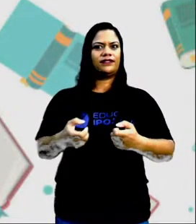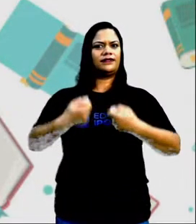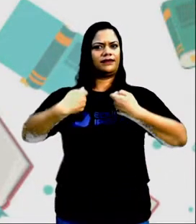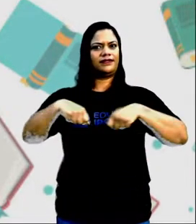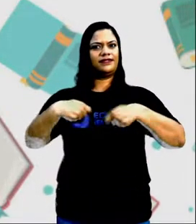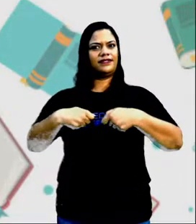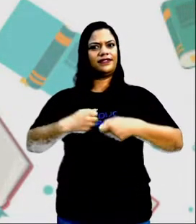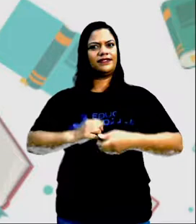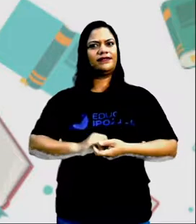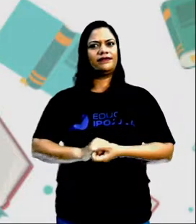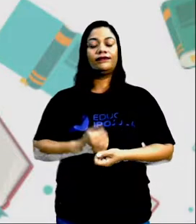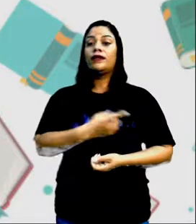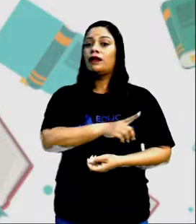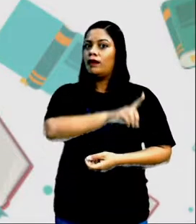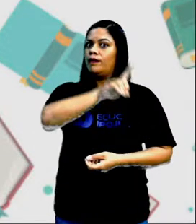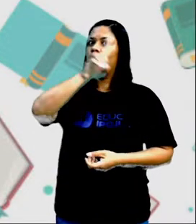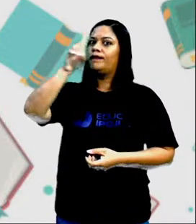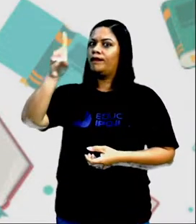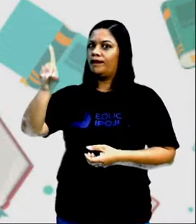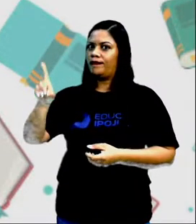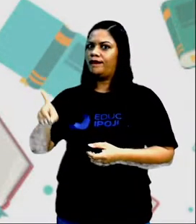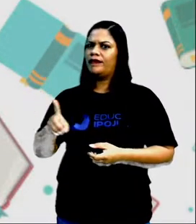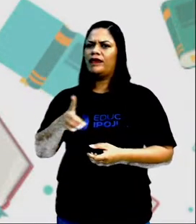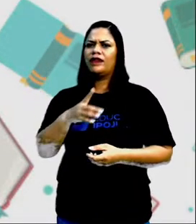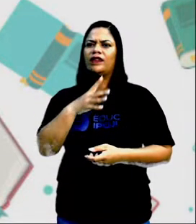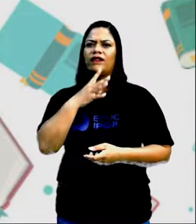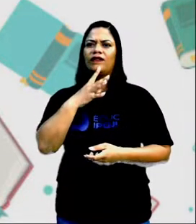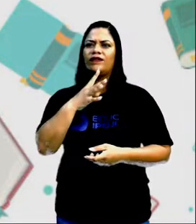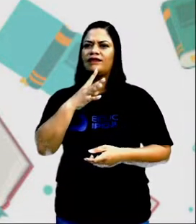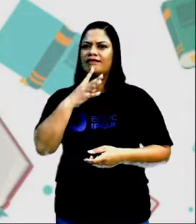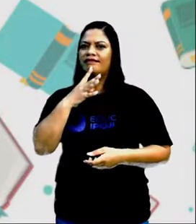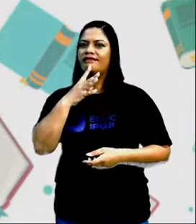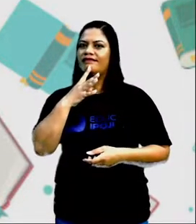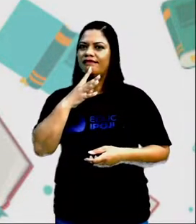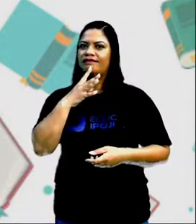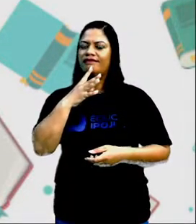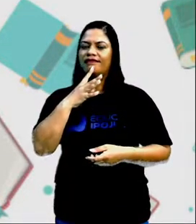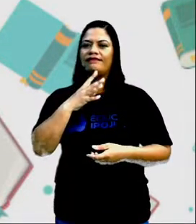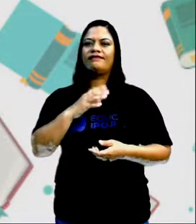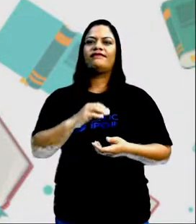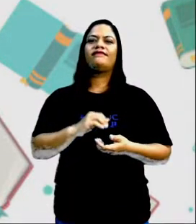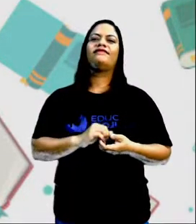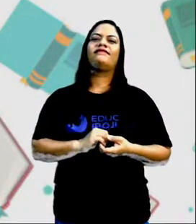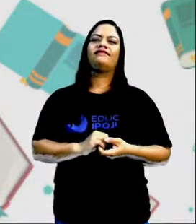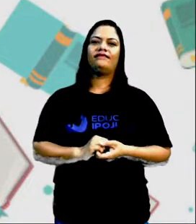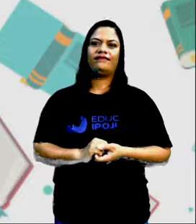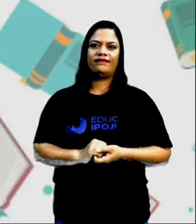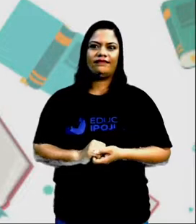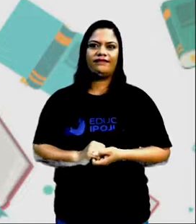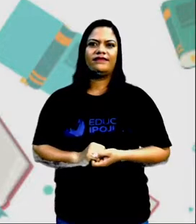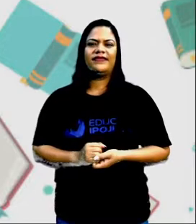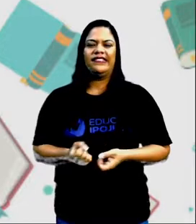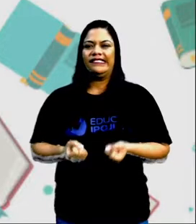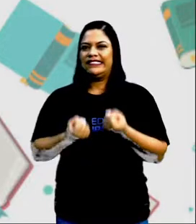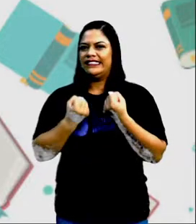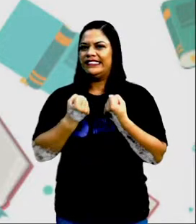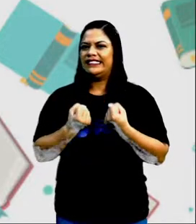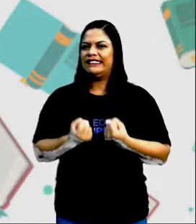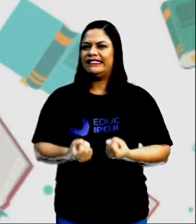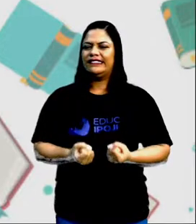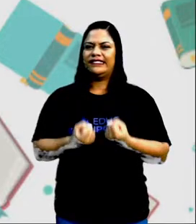Um dia reconheceu que arrastando os fardos